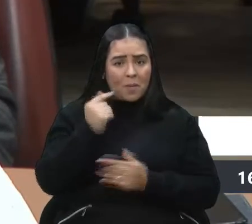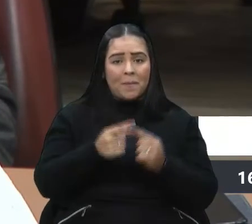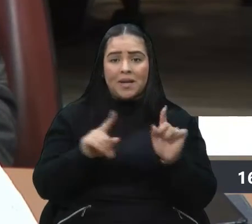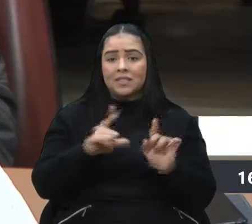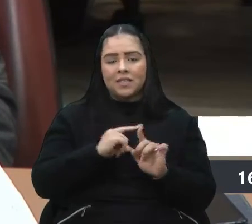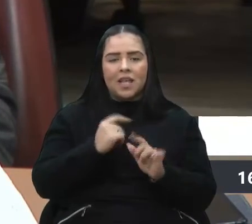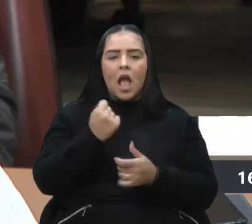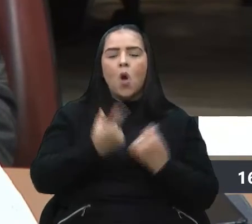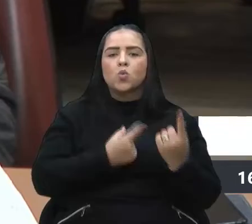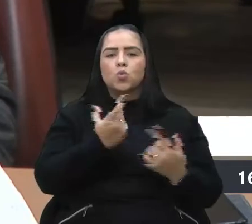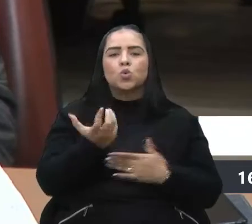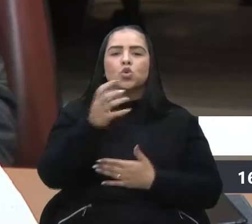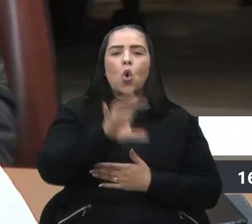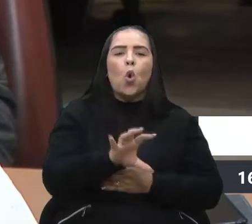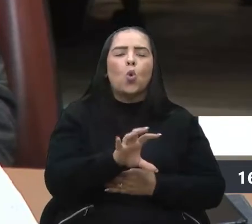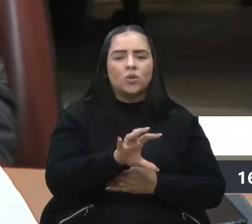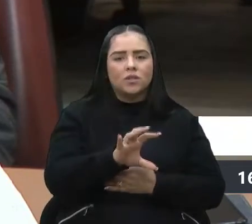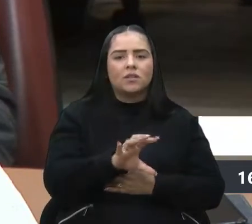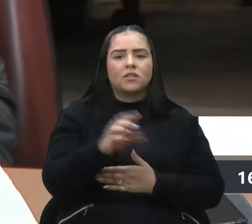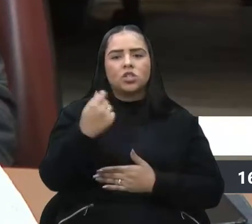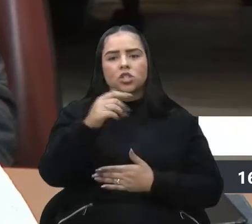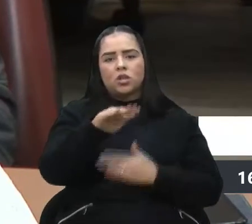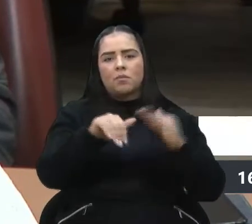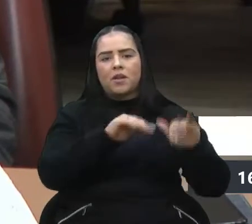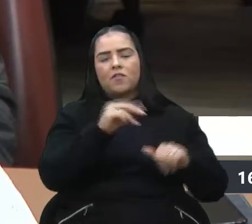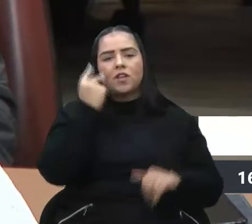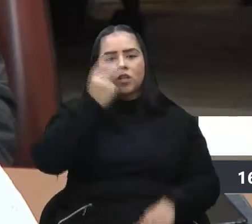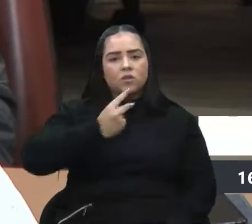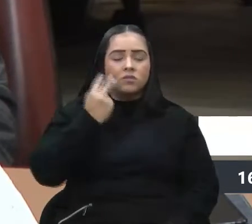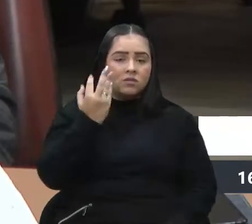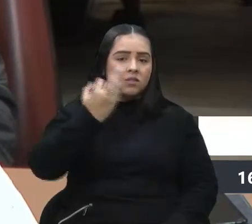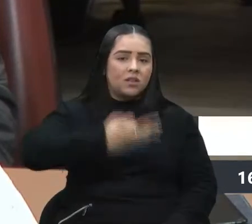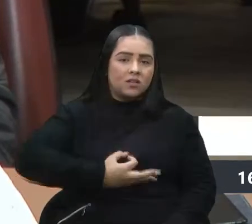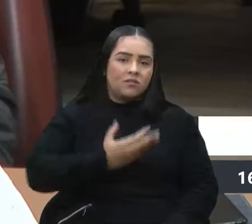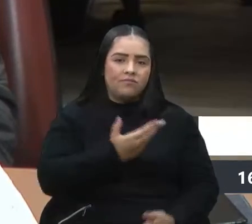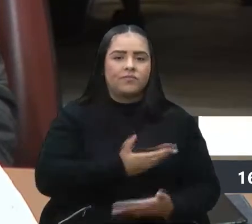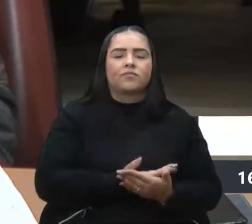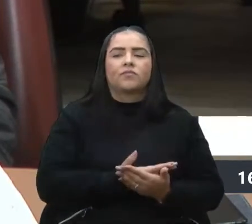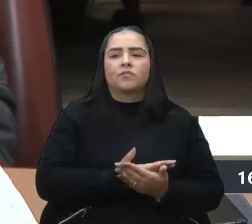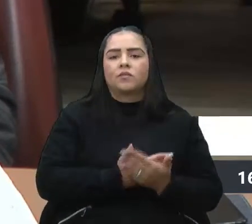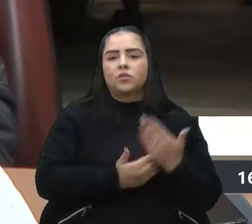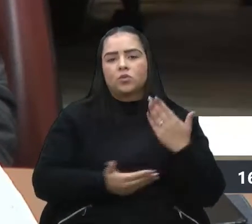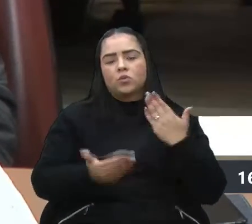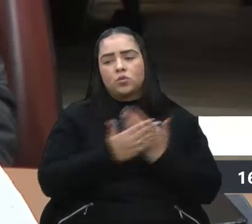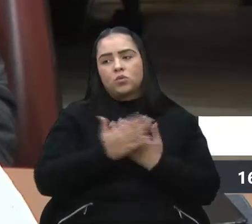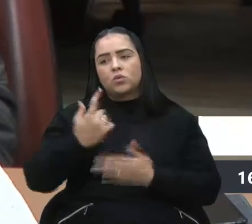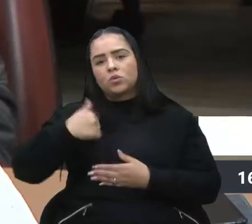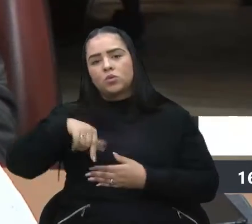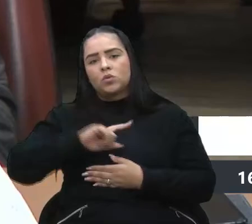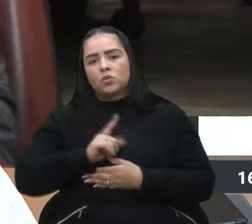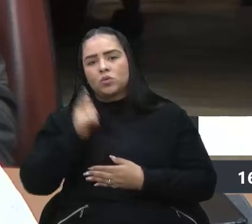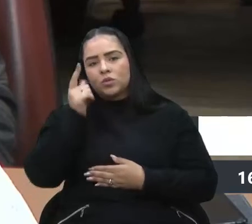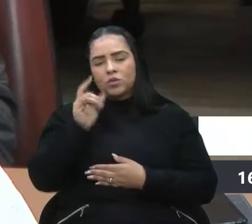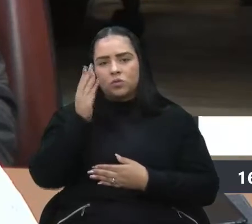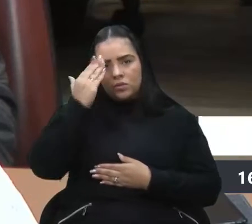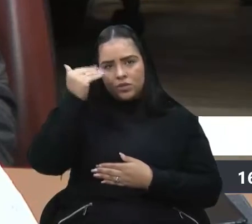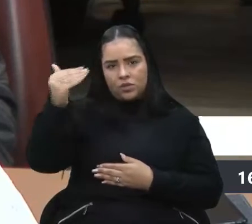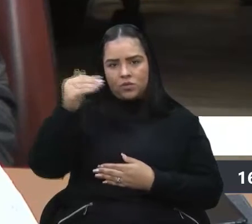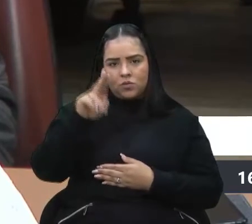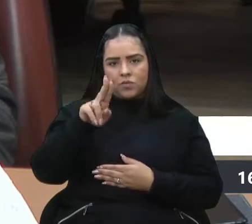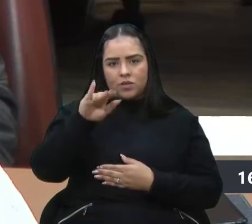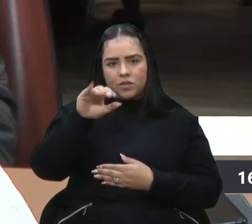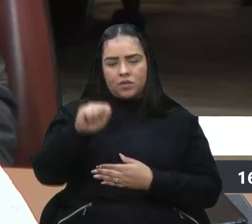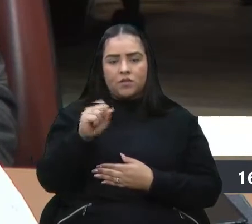jogam contra, os vereadores foram acionados, e, com certeza, no conjunto dos vereadores, a gente teve sucesso nessa UBS, que